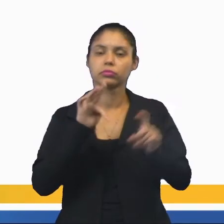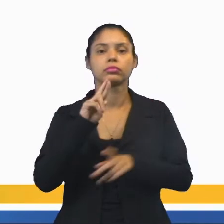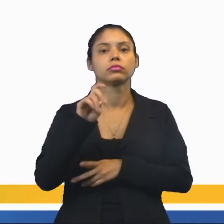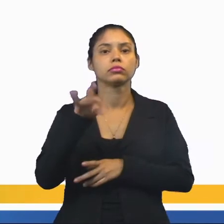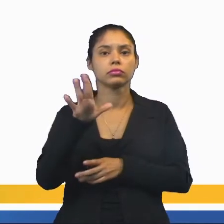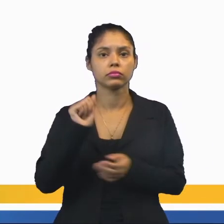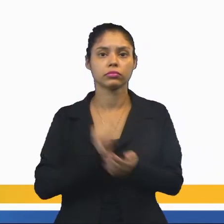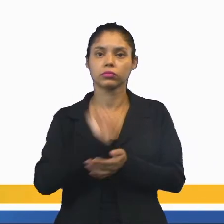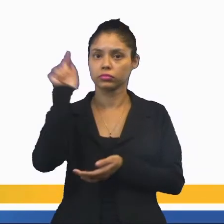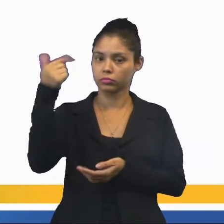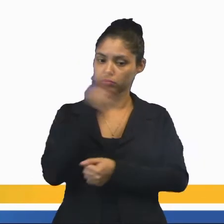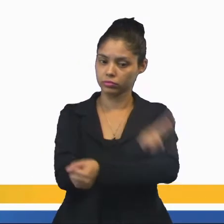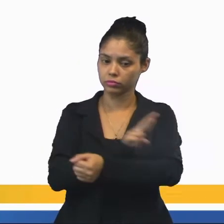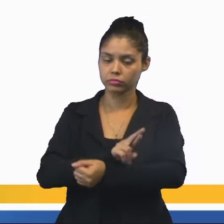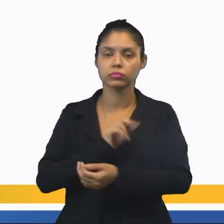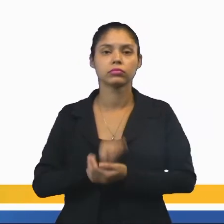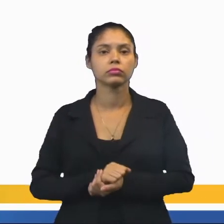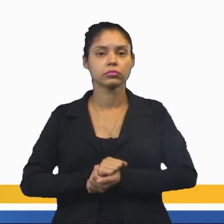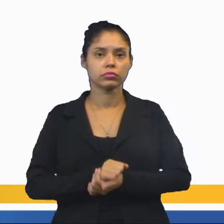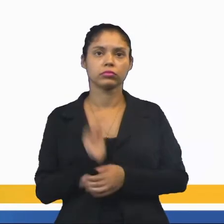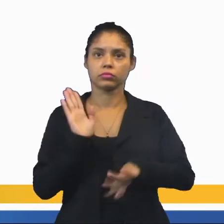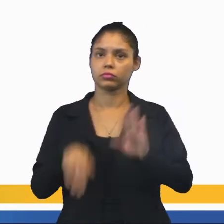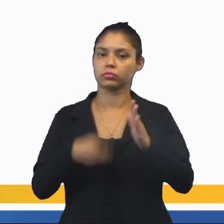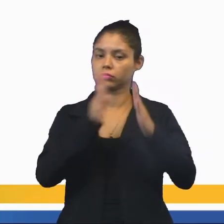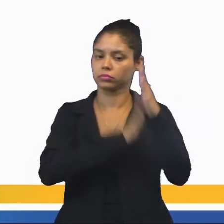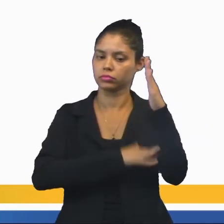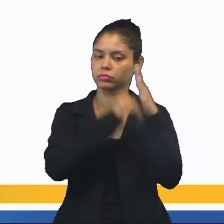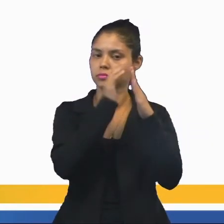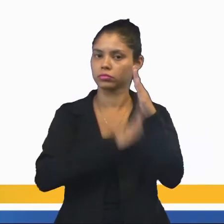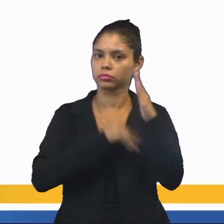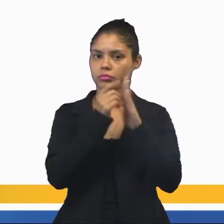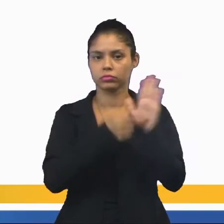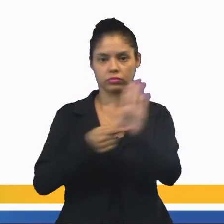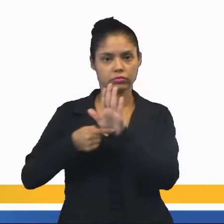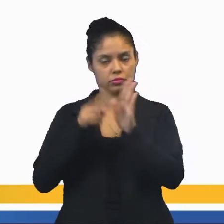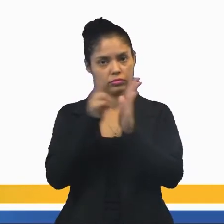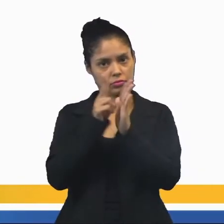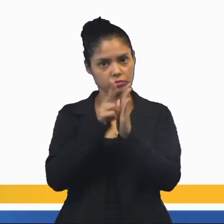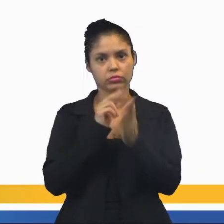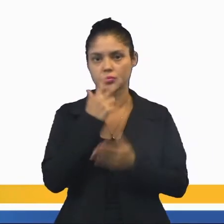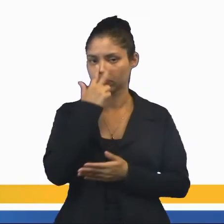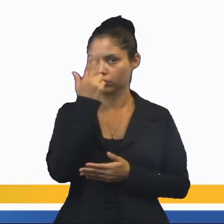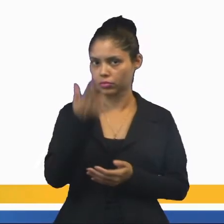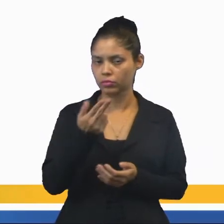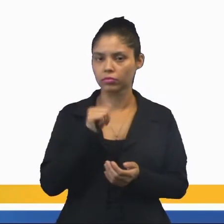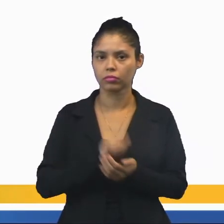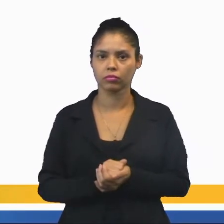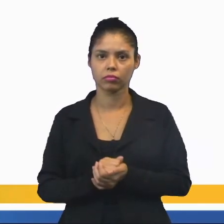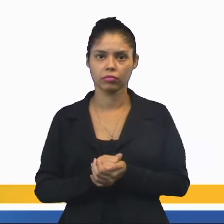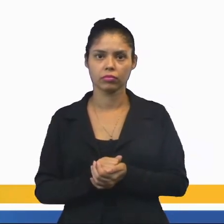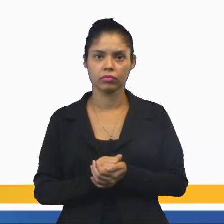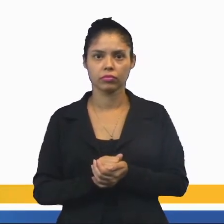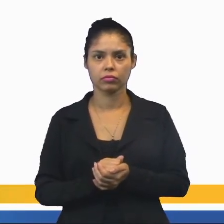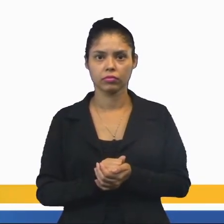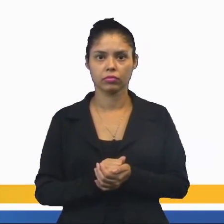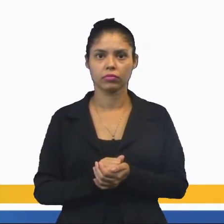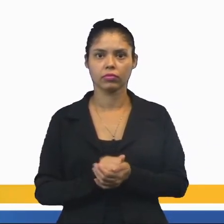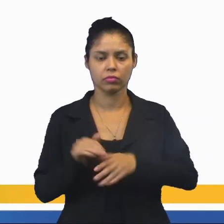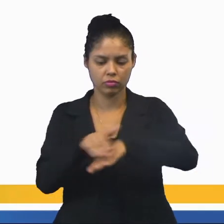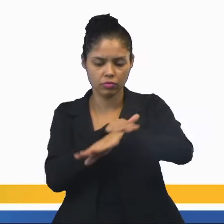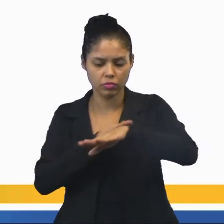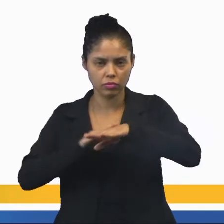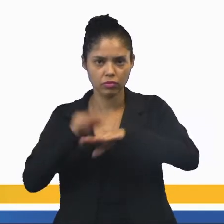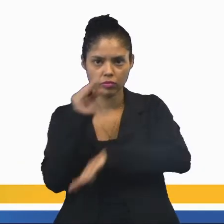religião, certo? Às vezes, a pintura indígena, que parece uma pintura do couro, de uma